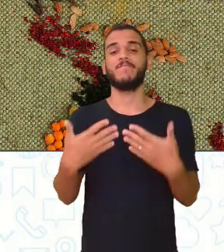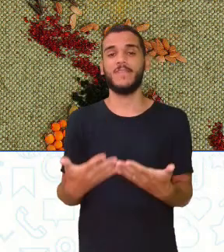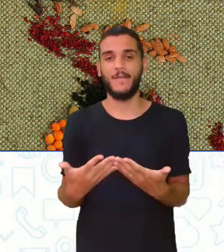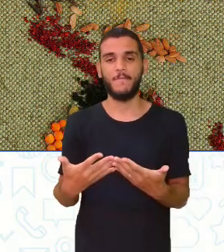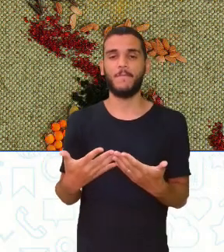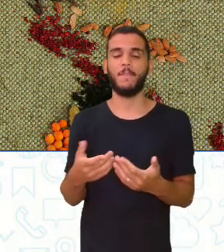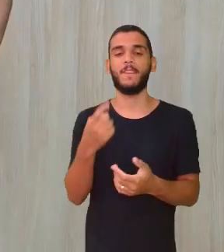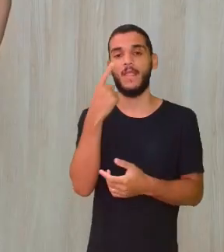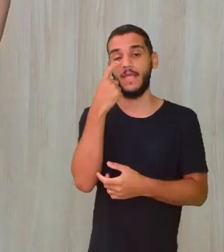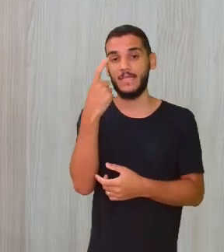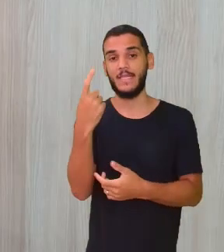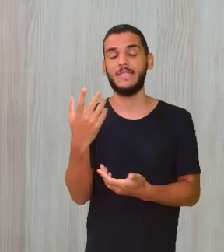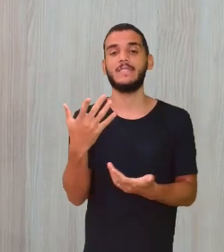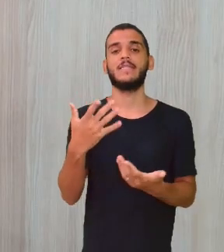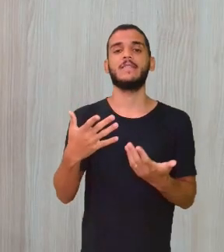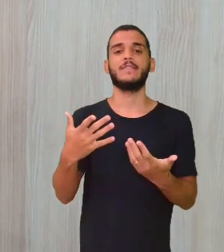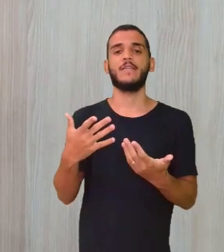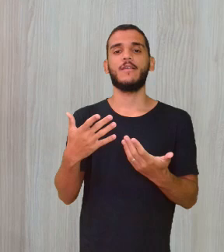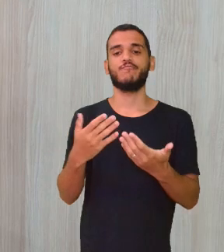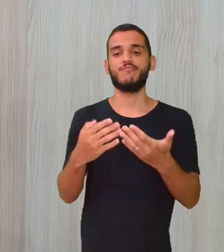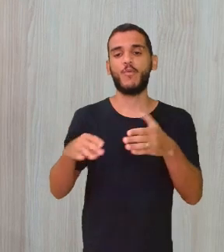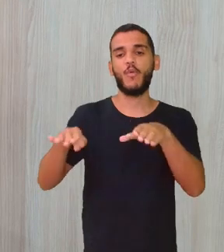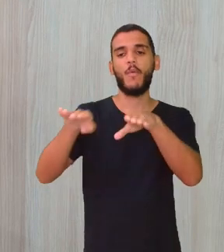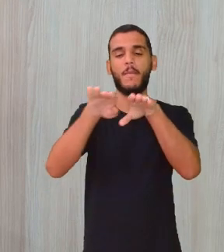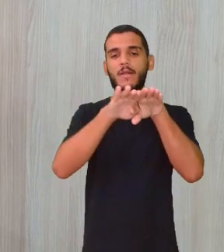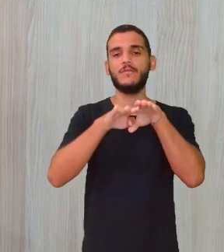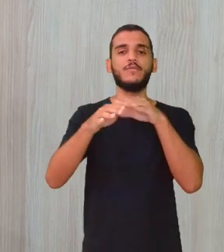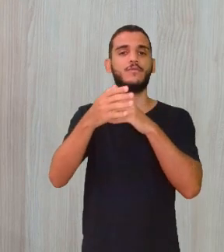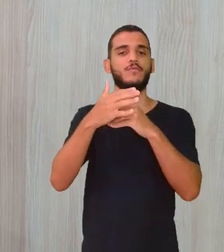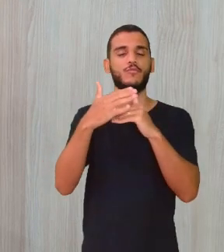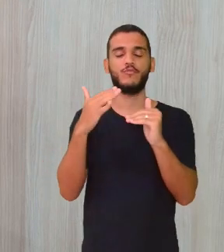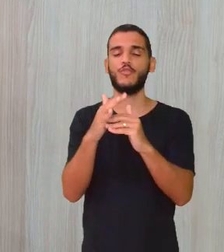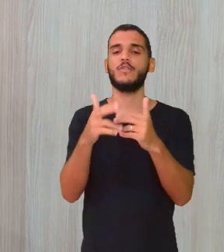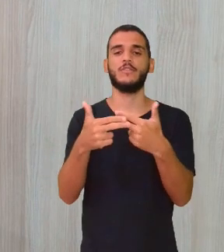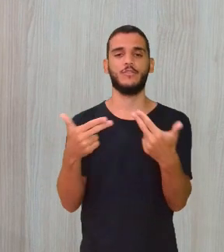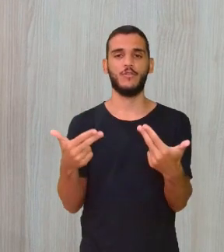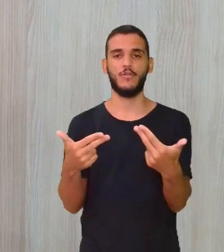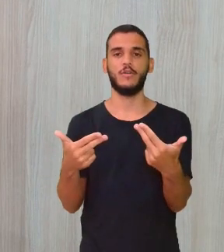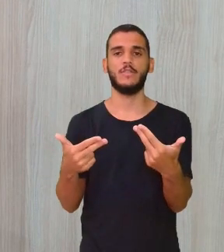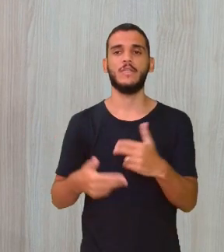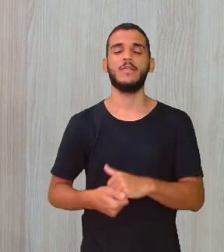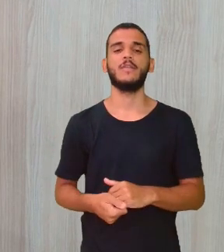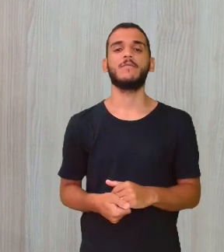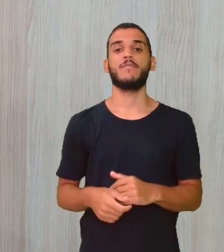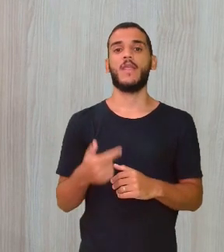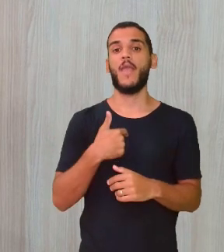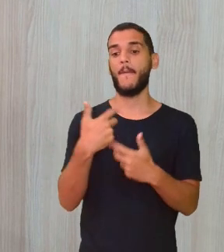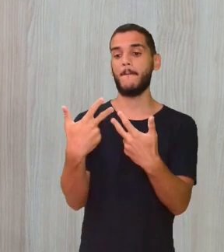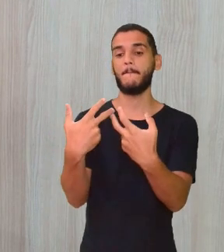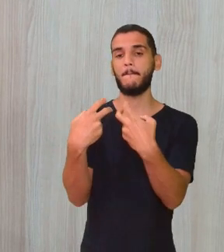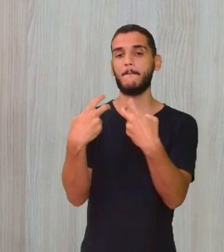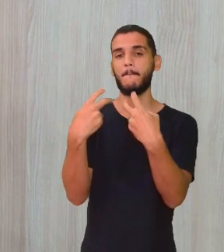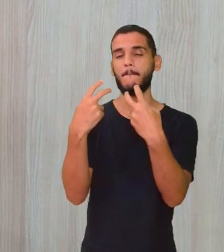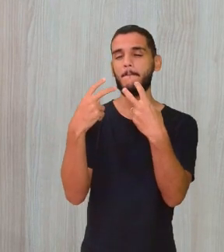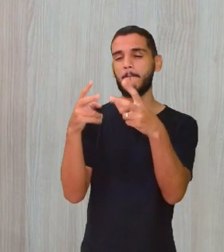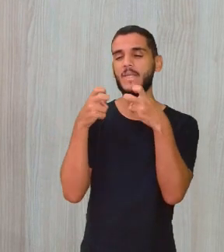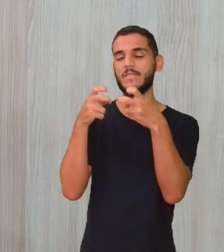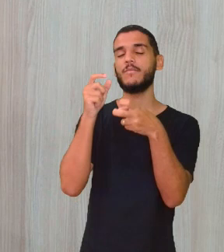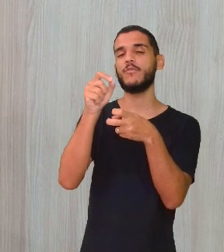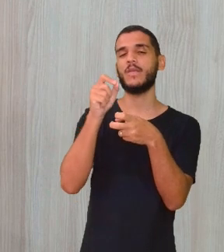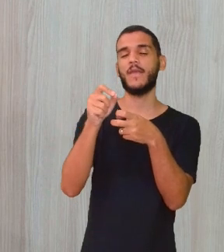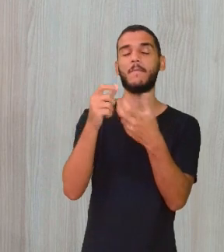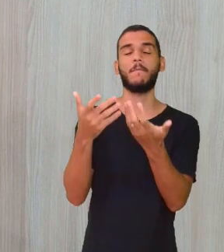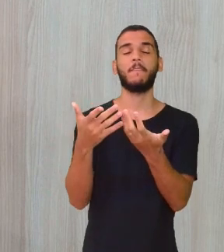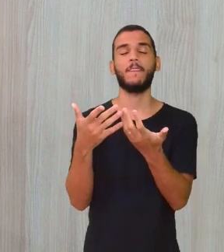é interessante porque, diante disso tudo, eu vejo, pelo menos eu percebo, a grandeza